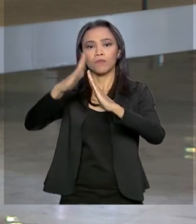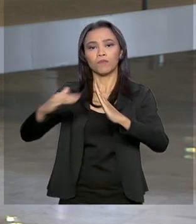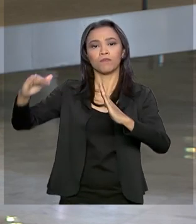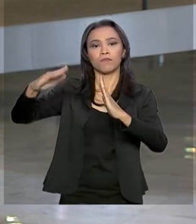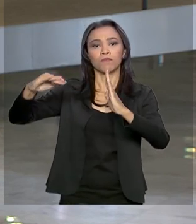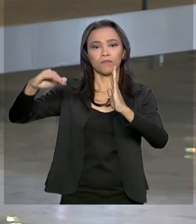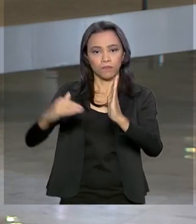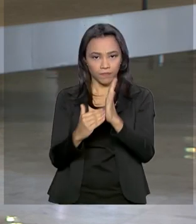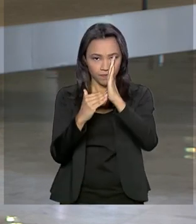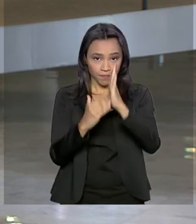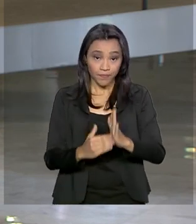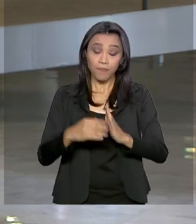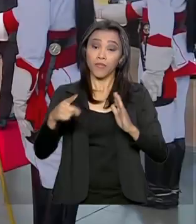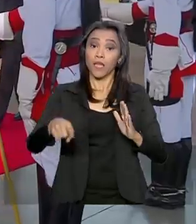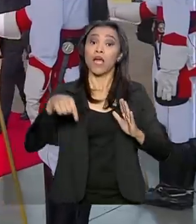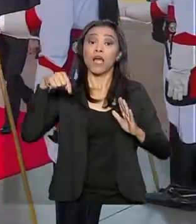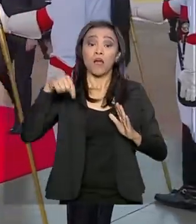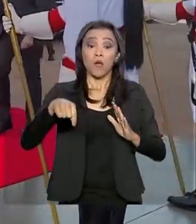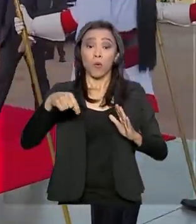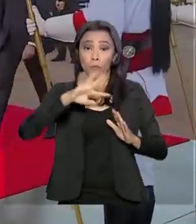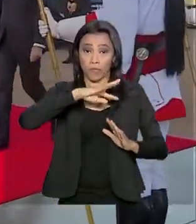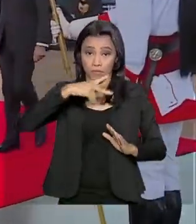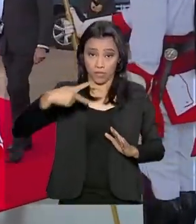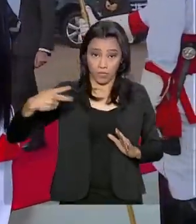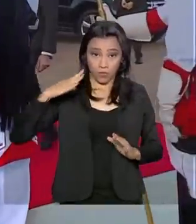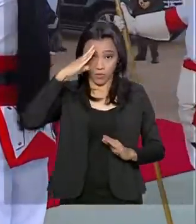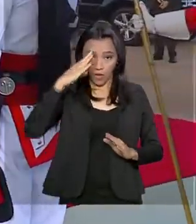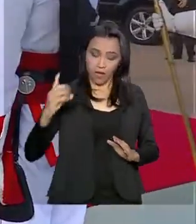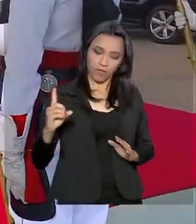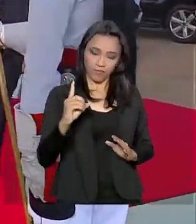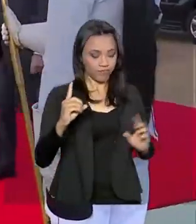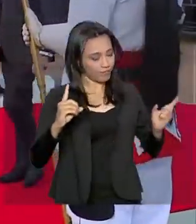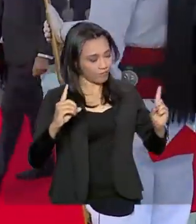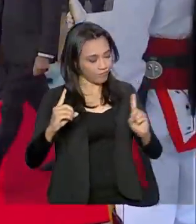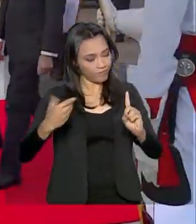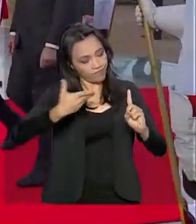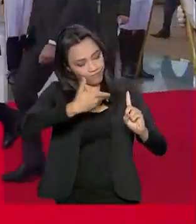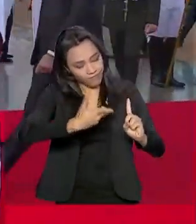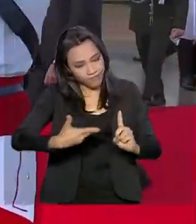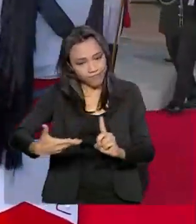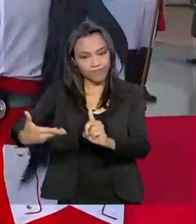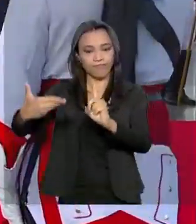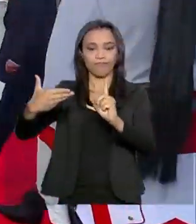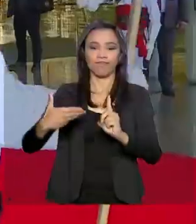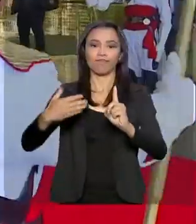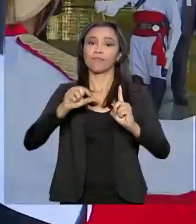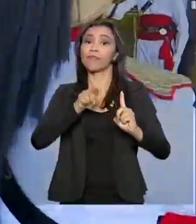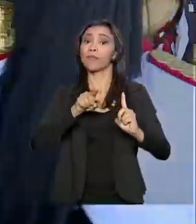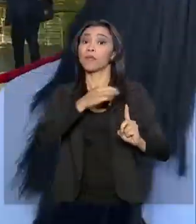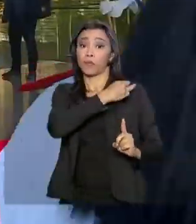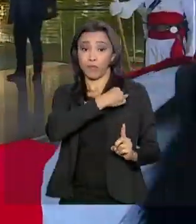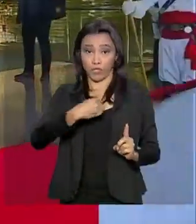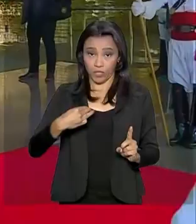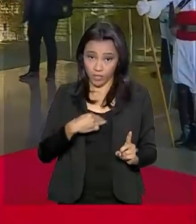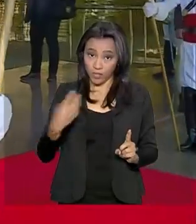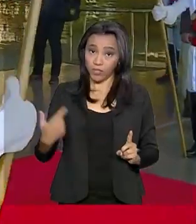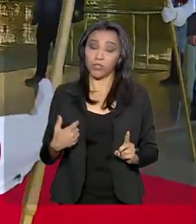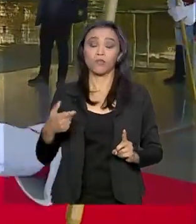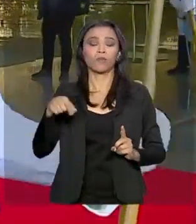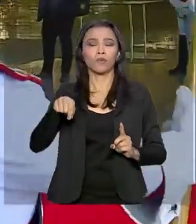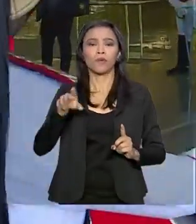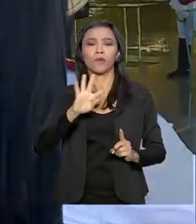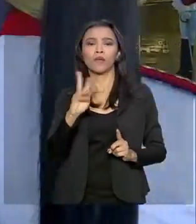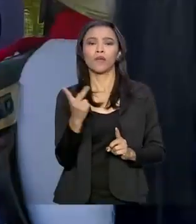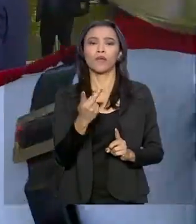Na porta do Palácio, o presidente Jair Bolsonaro fez essas honras, o recebeu junto com o ministro das Relações Exteriores,